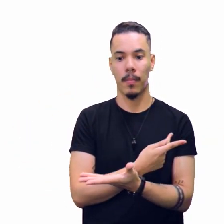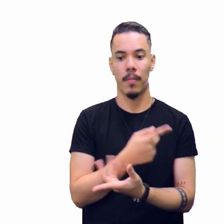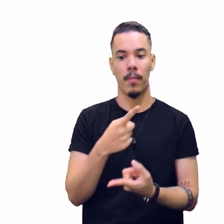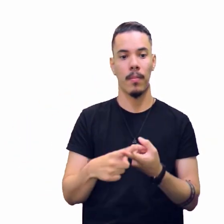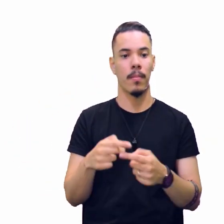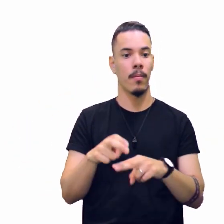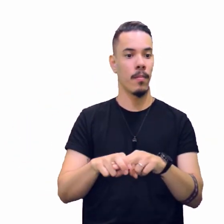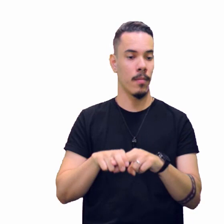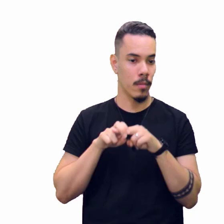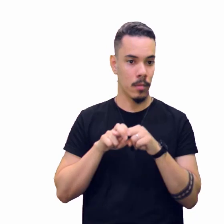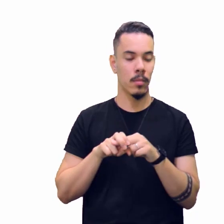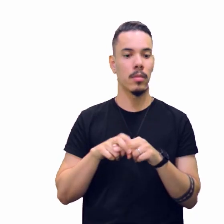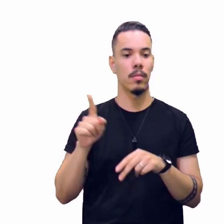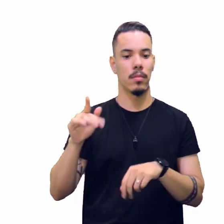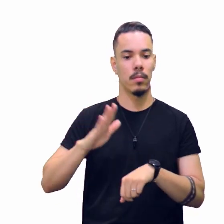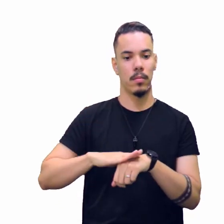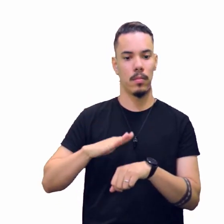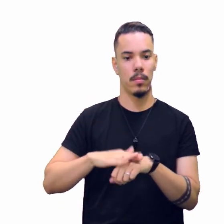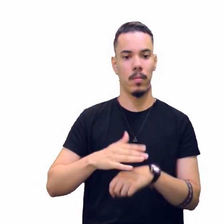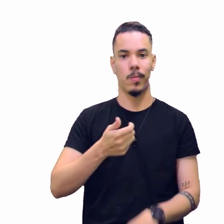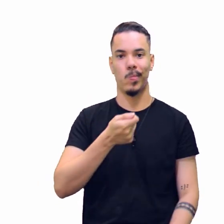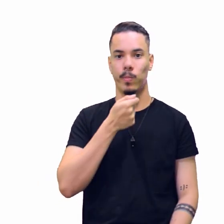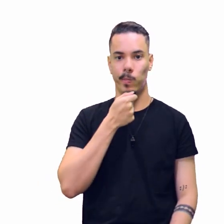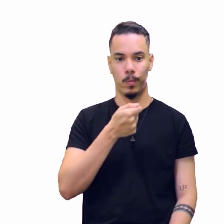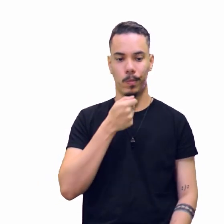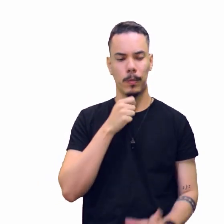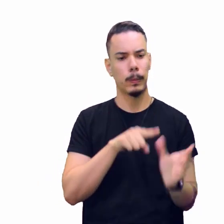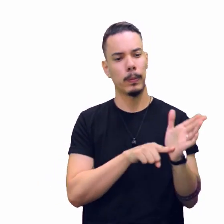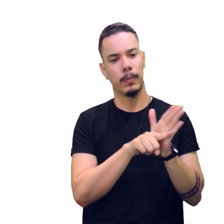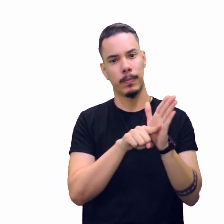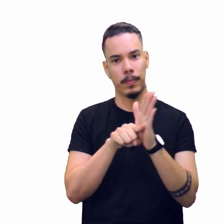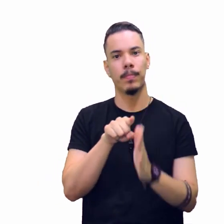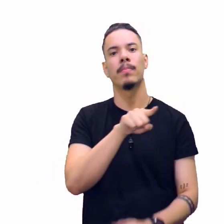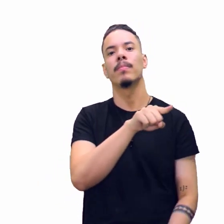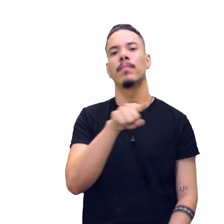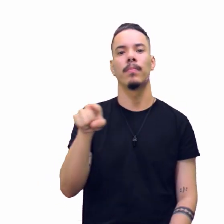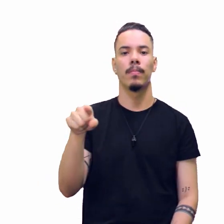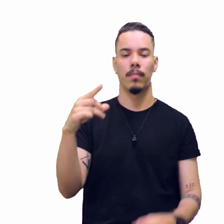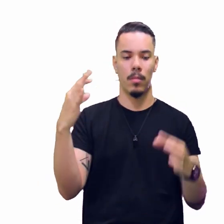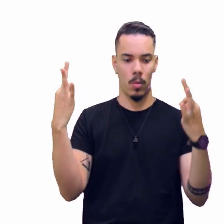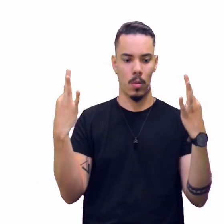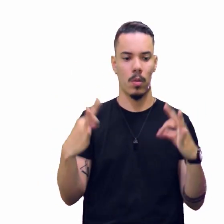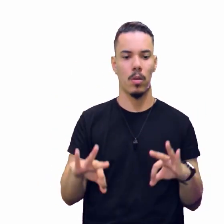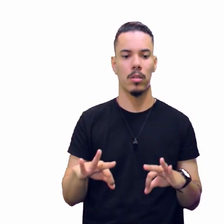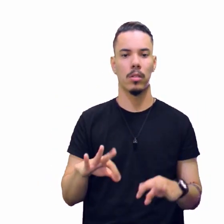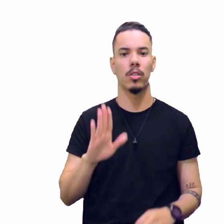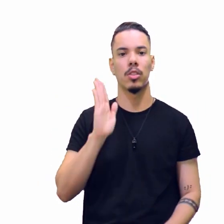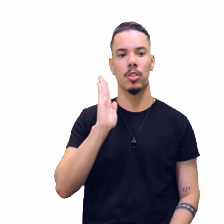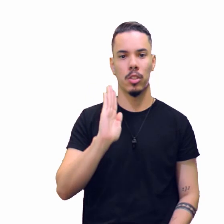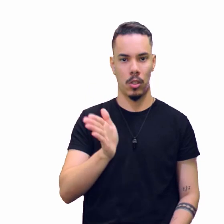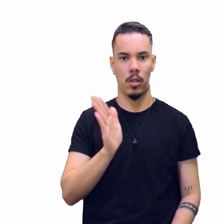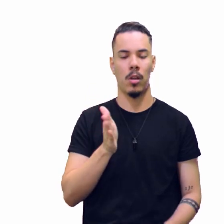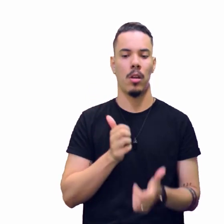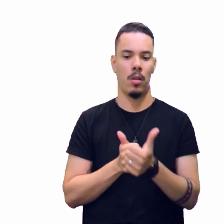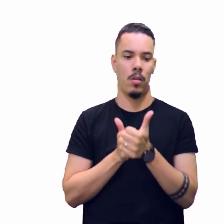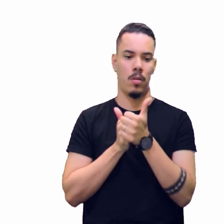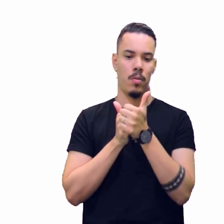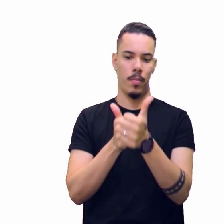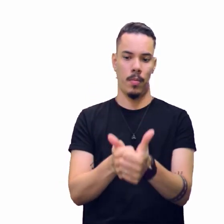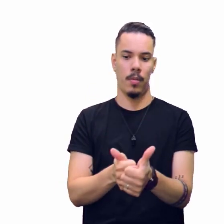do repórter. Você, com certeza, já acompanhou